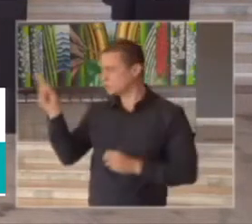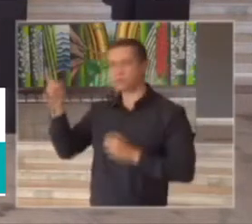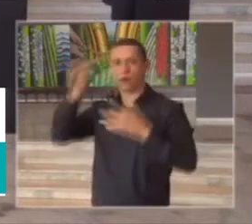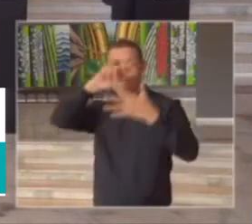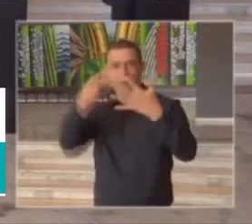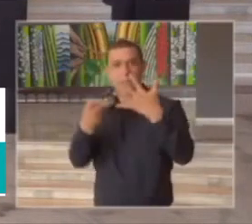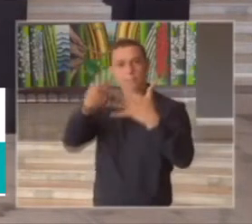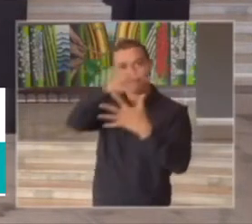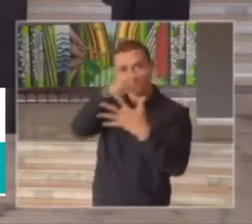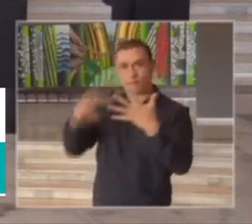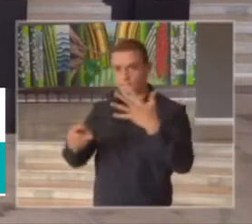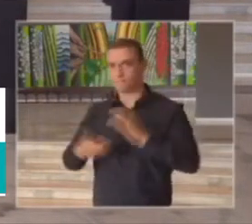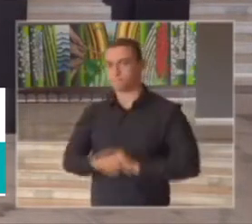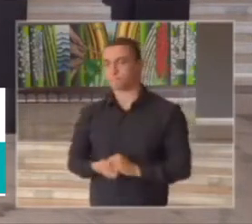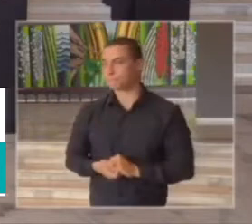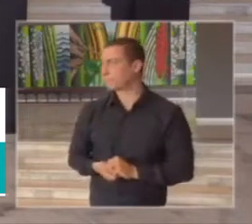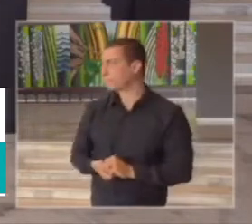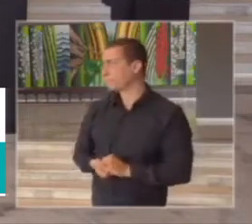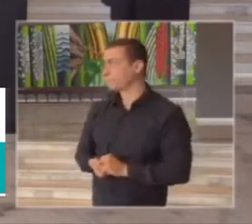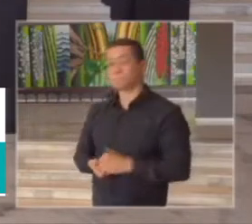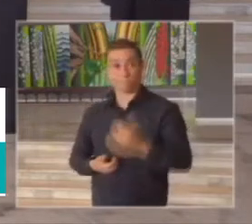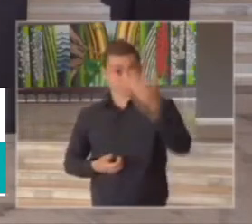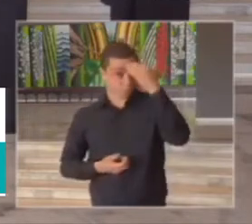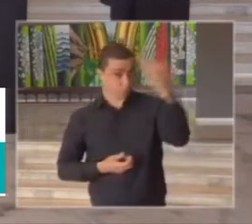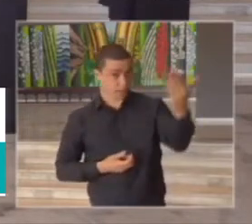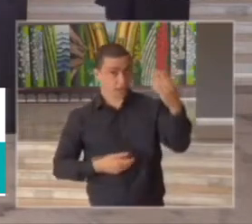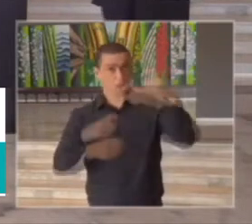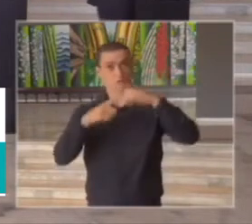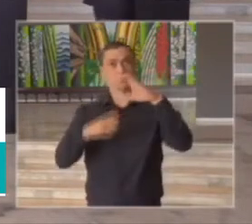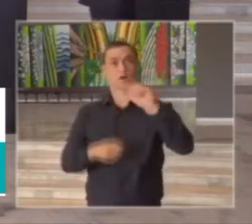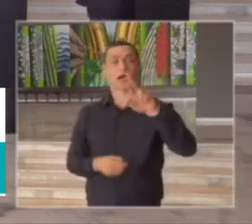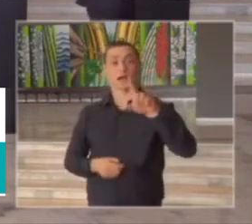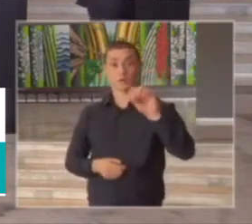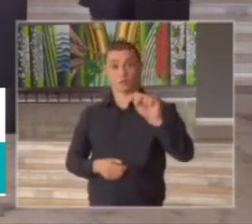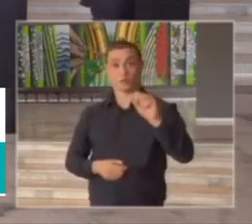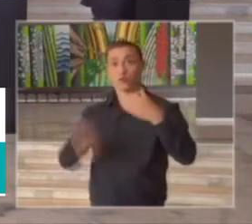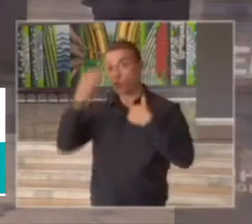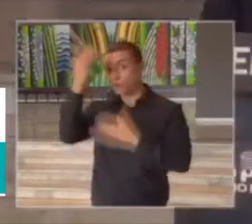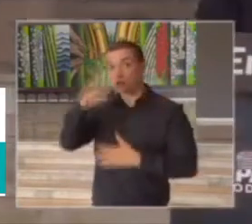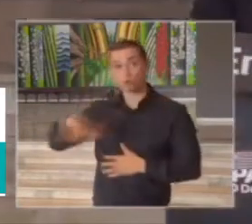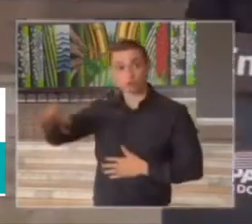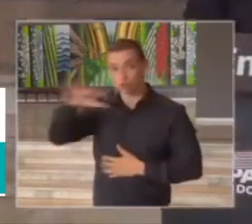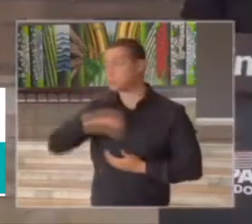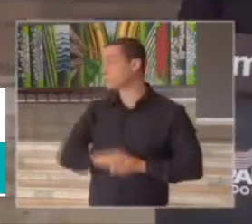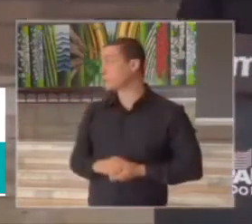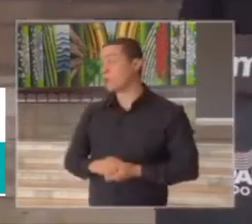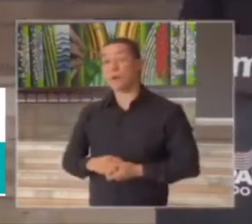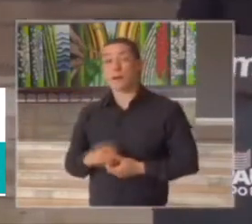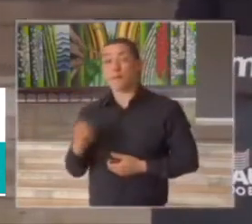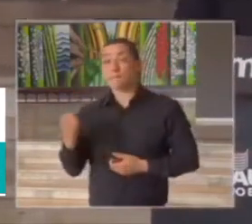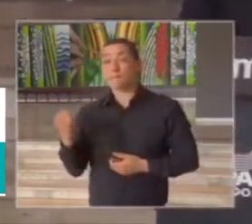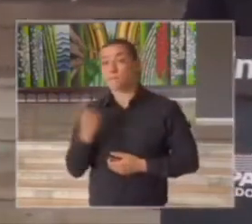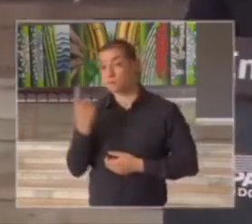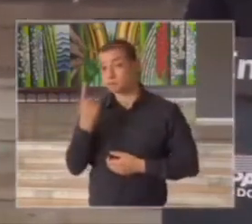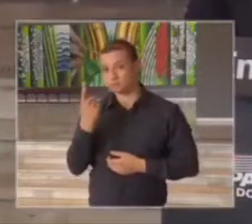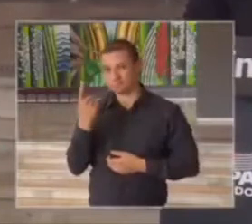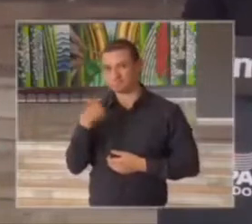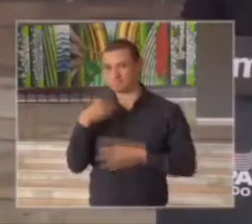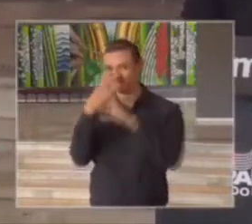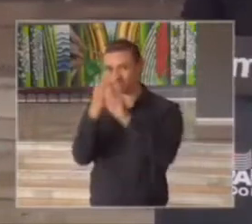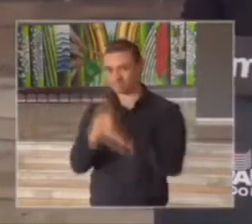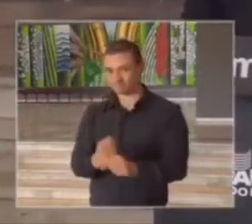primeira constatação que é possível se fazer através desses indicadores é que o plano tem dado resultado tem dado resultado